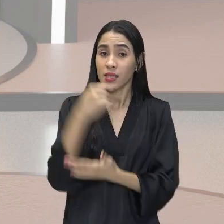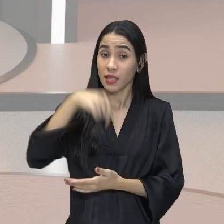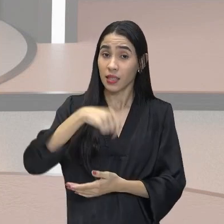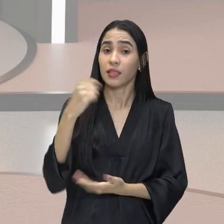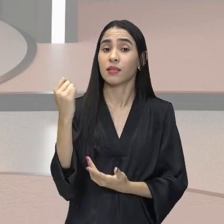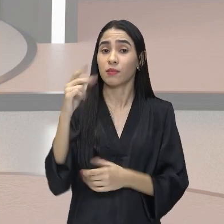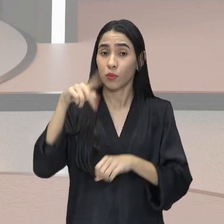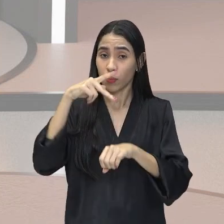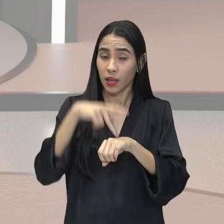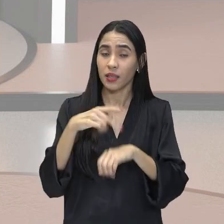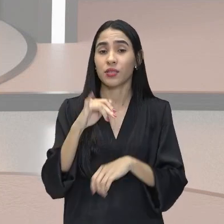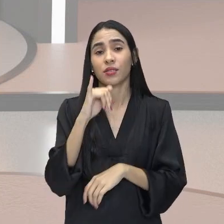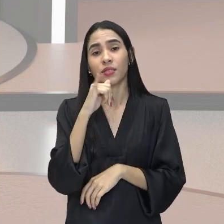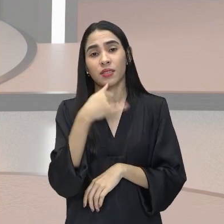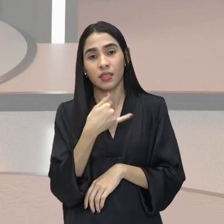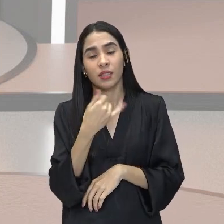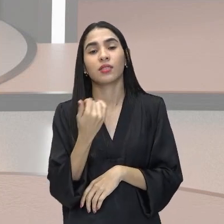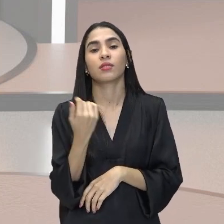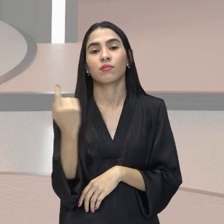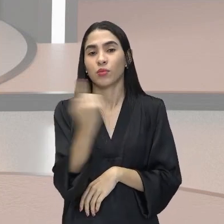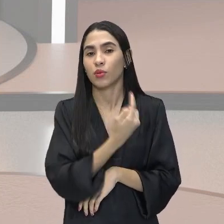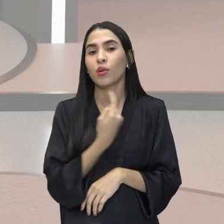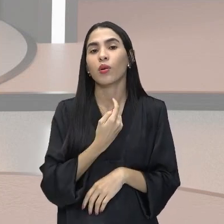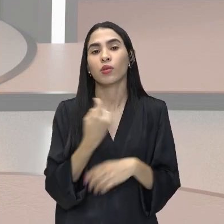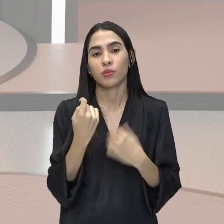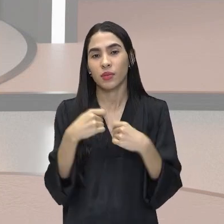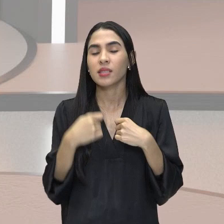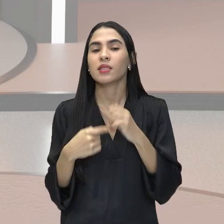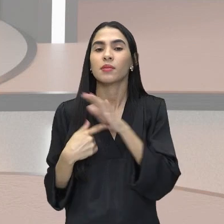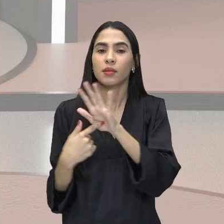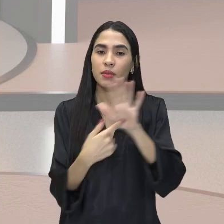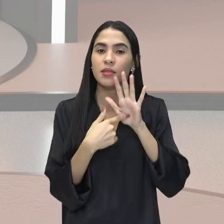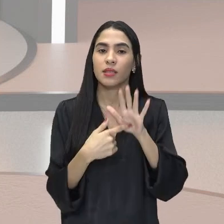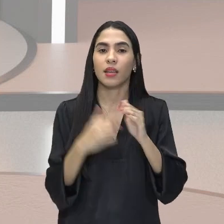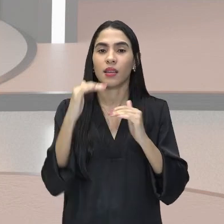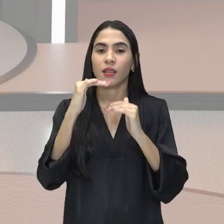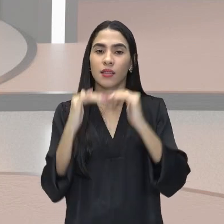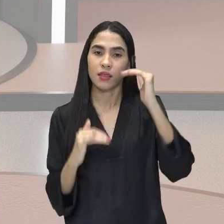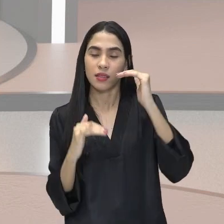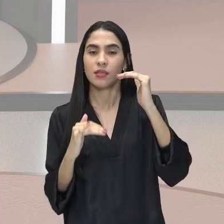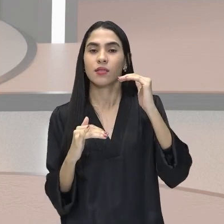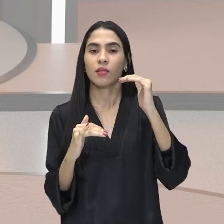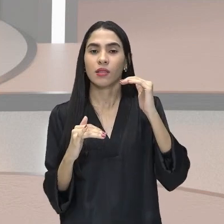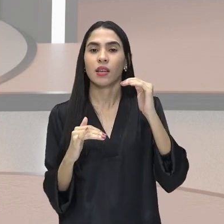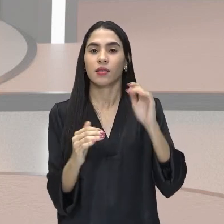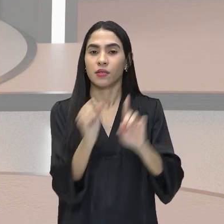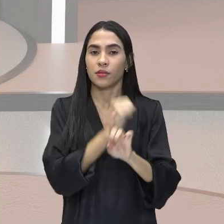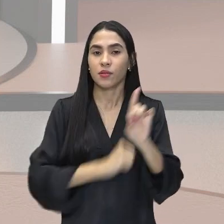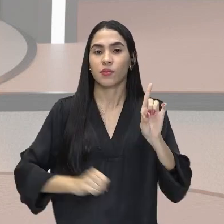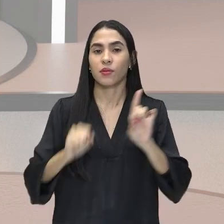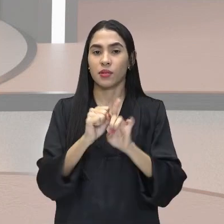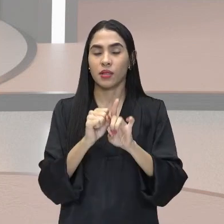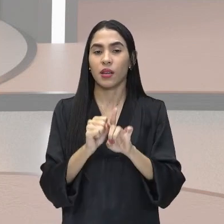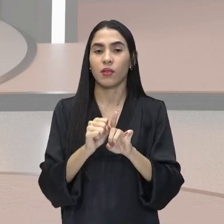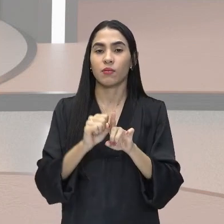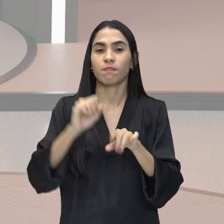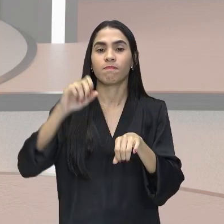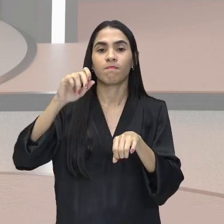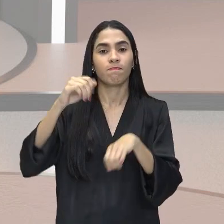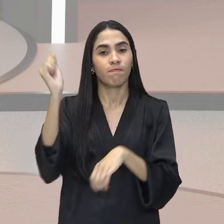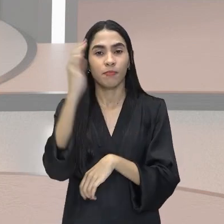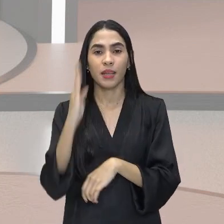infelizmente, nós temos que constatar isso, a desigualdade social no nosso